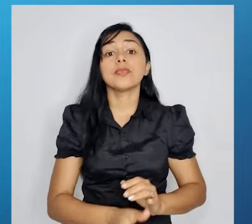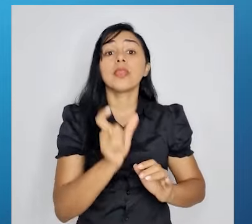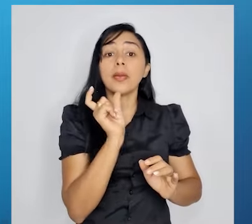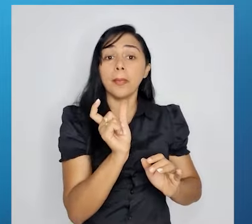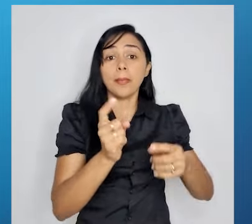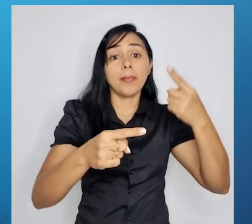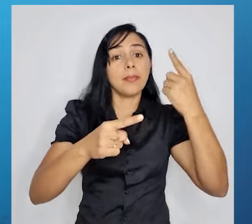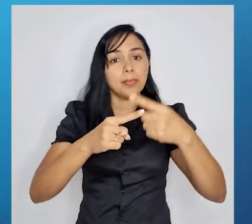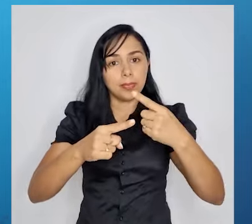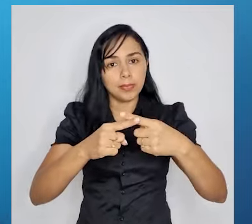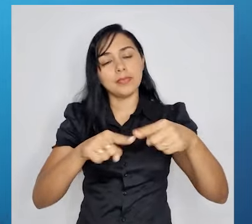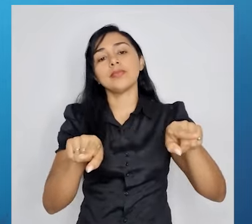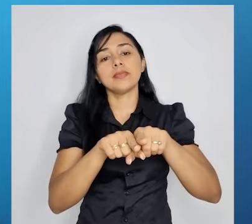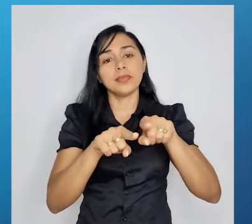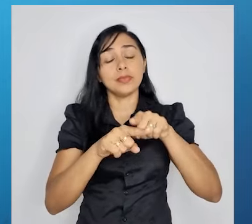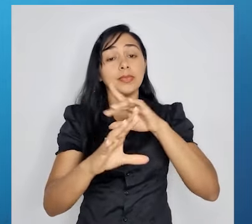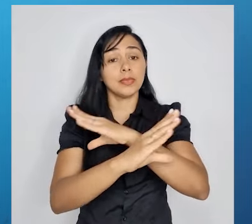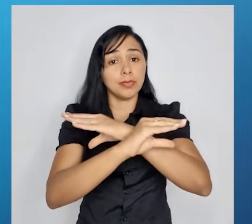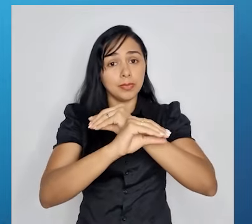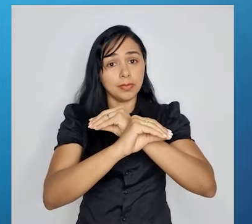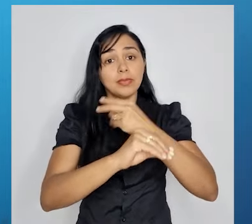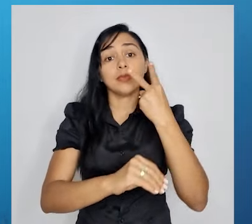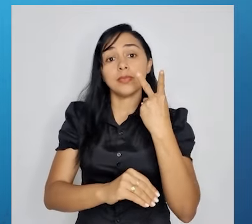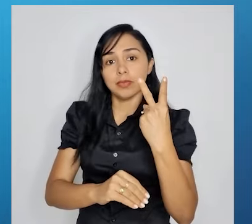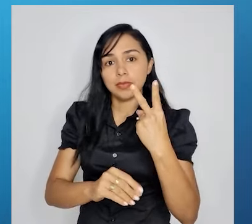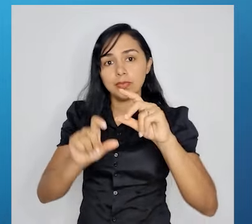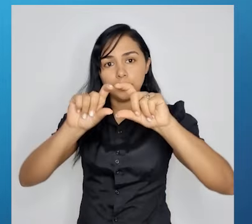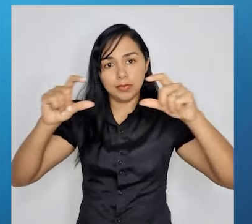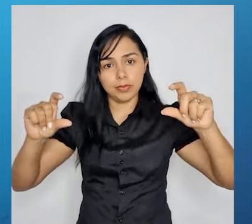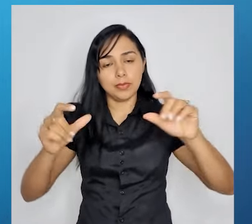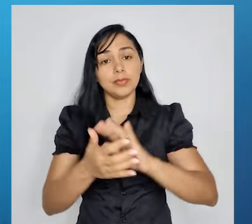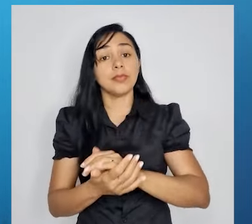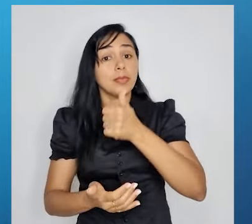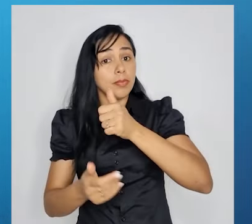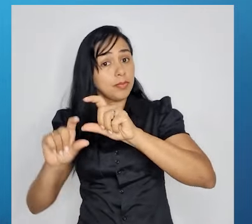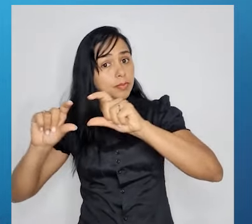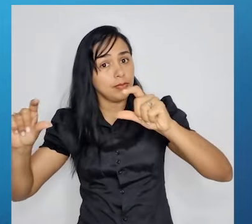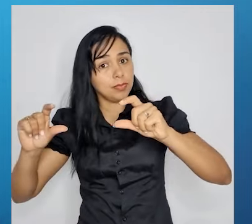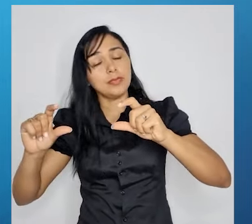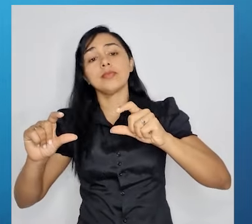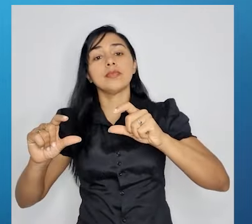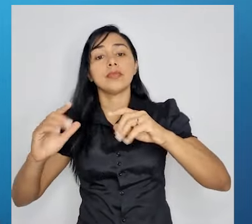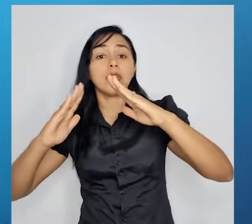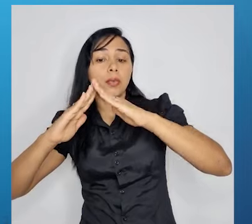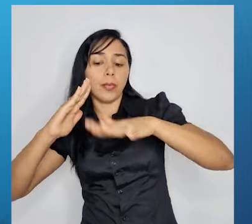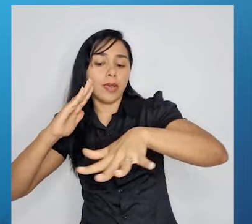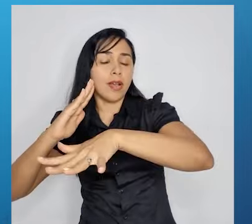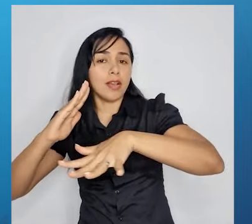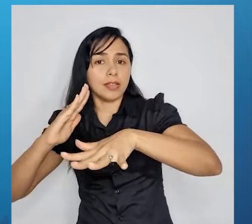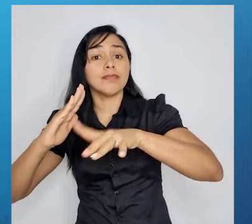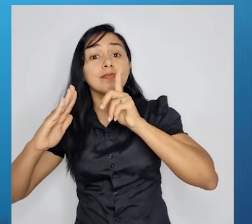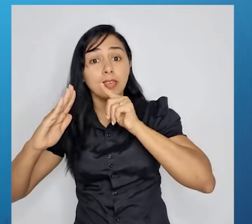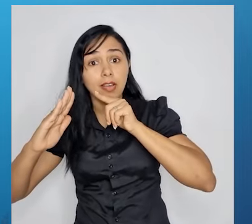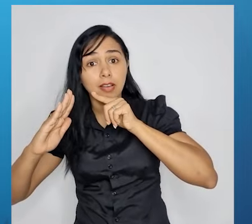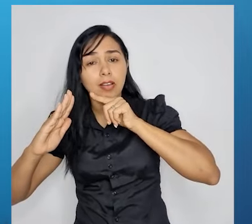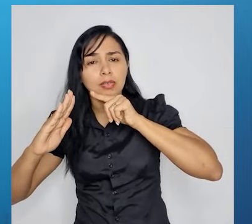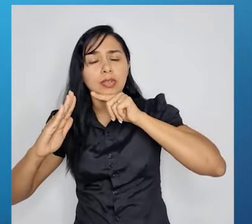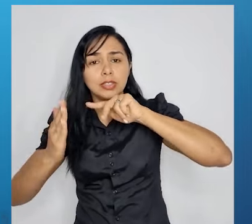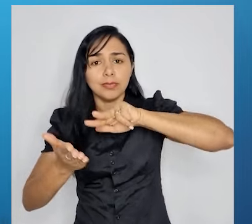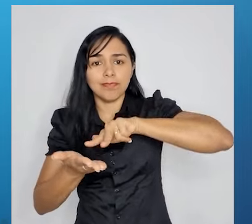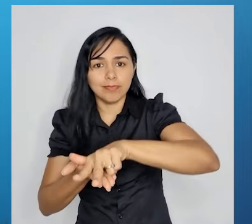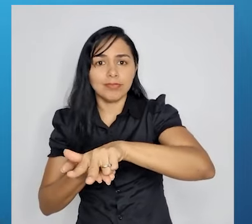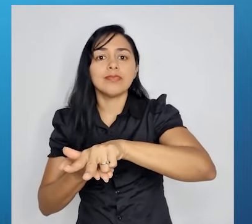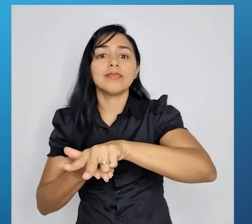duas orações da frase, né? Primeira oração, a calçada está molhada e escorregadia.